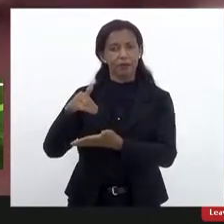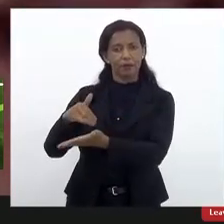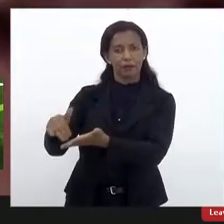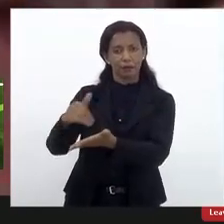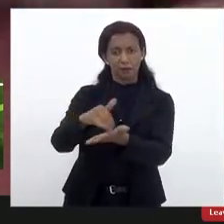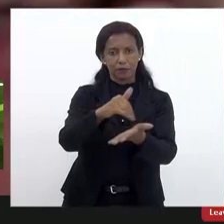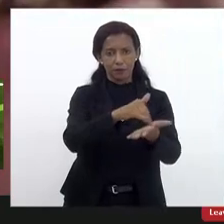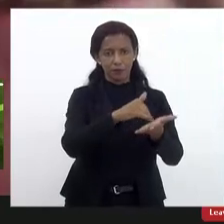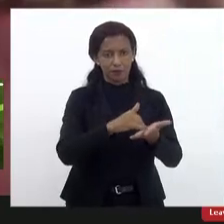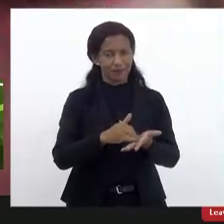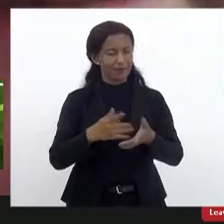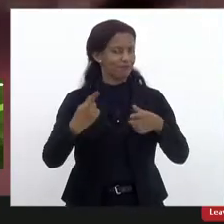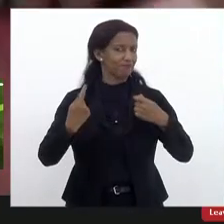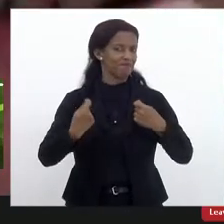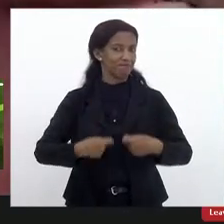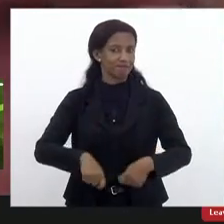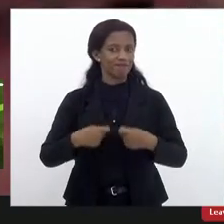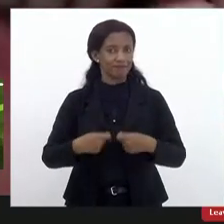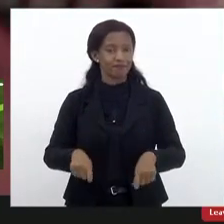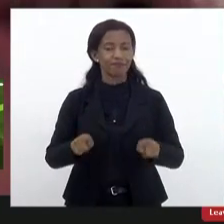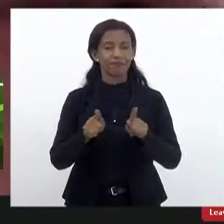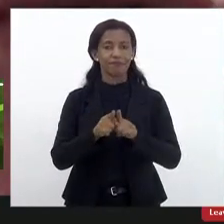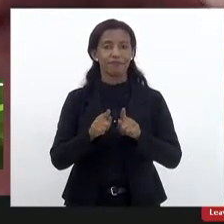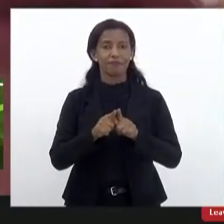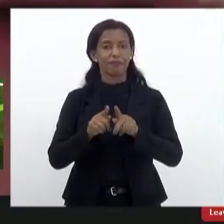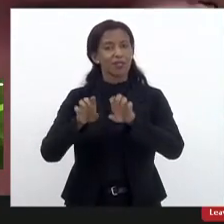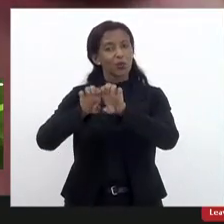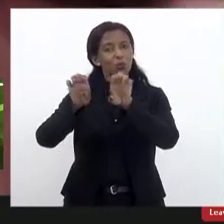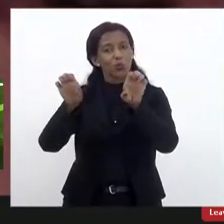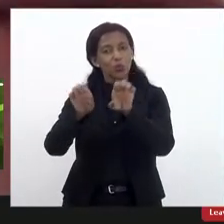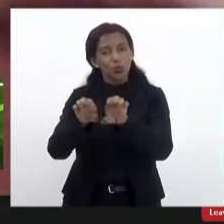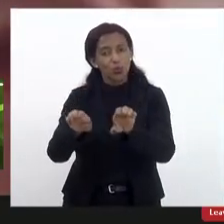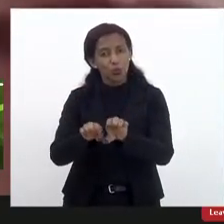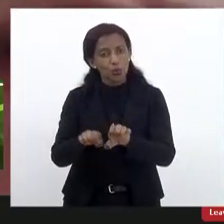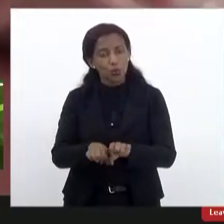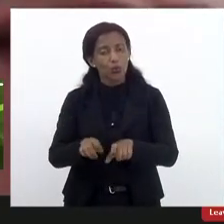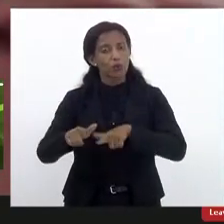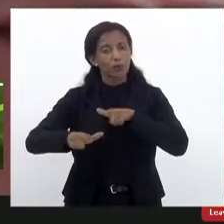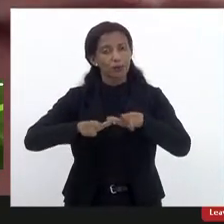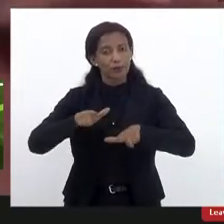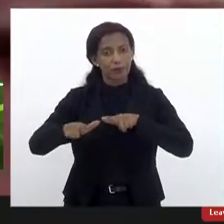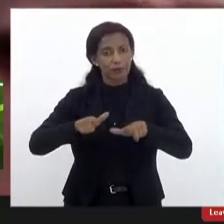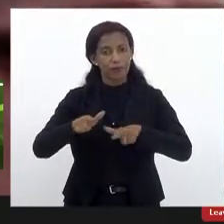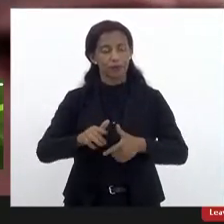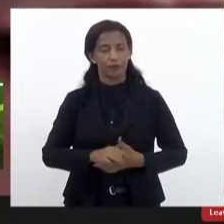esta necessidade também de estrutura para o seu funcionamento.